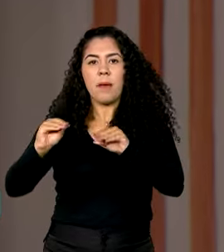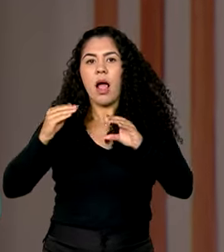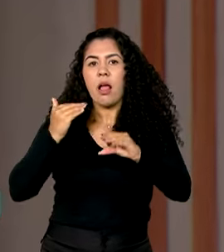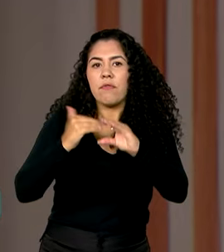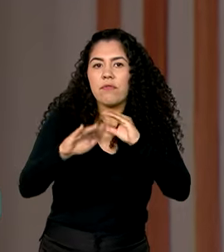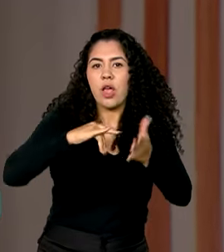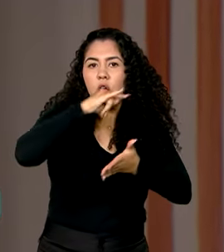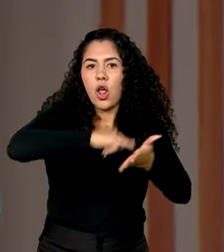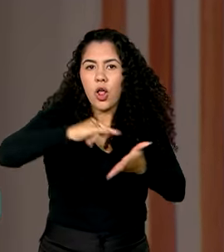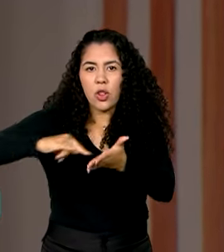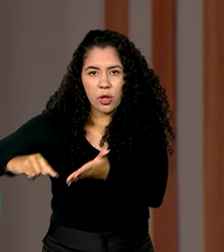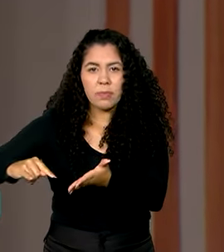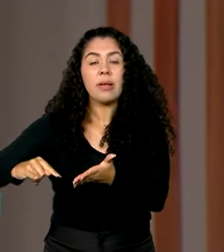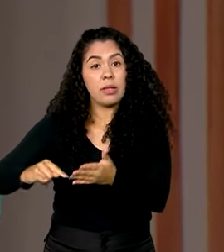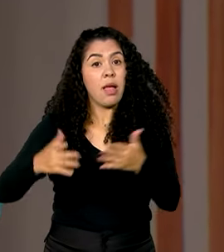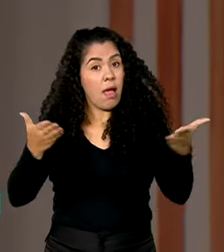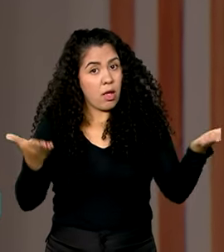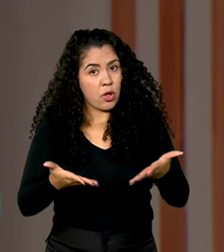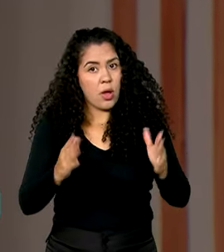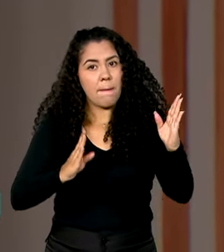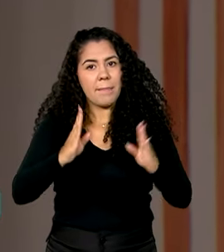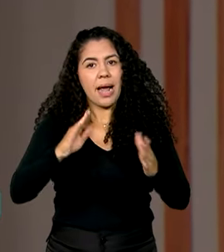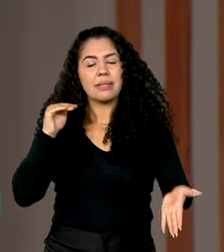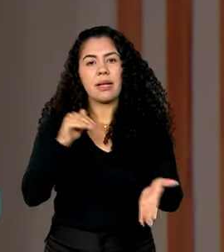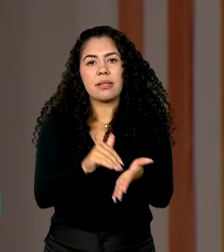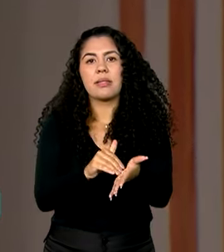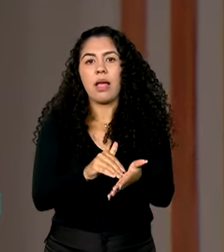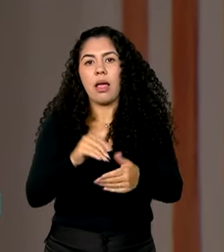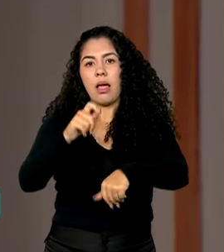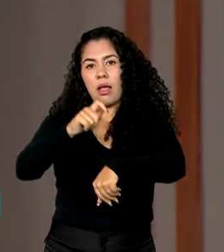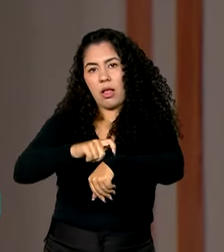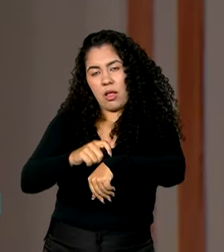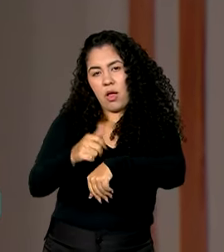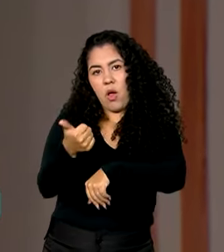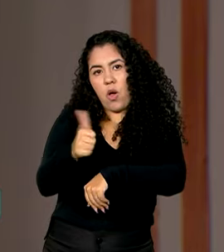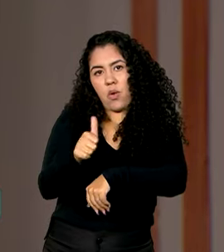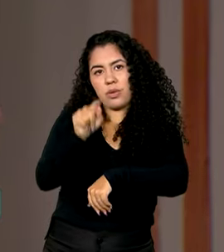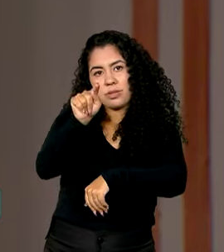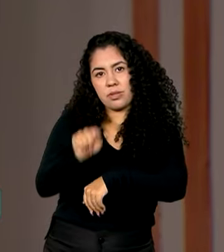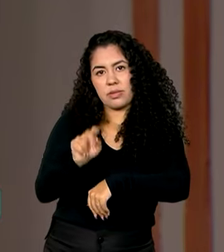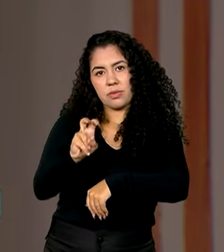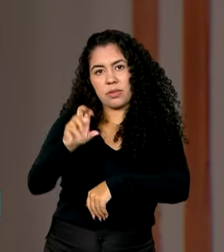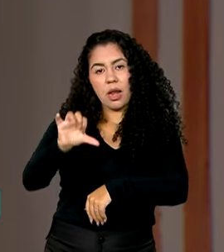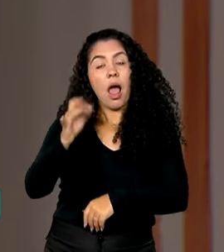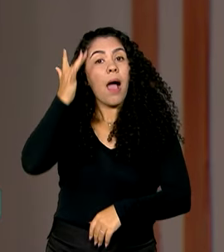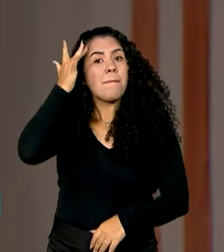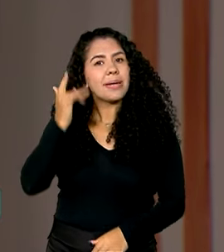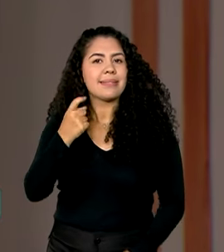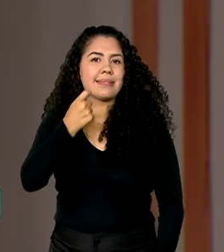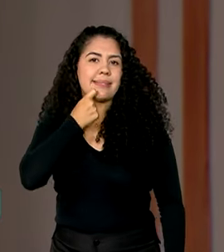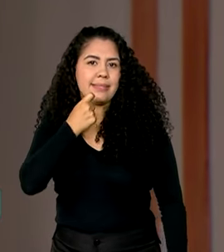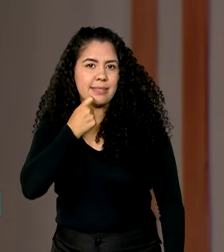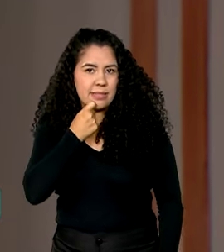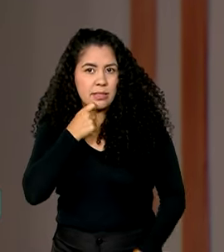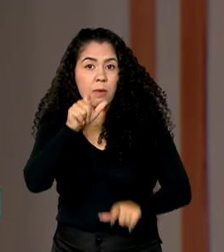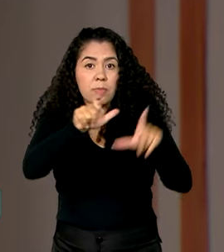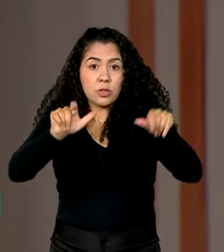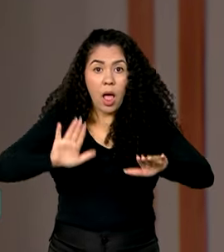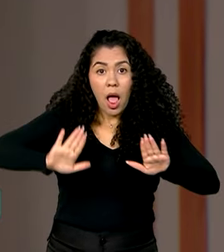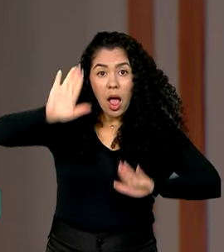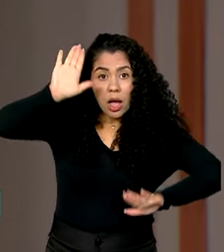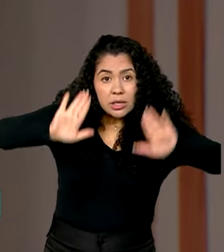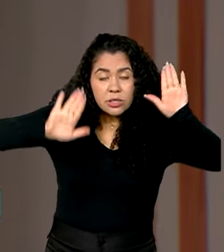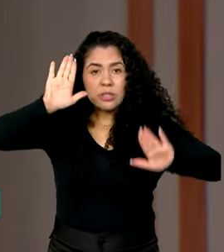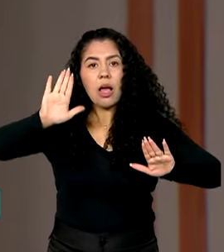prova de títulos. Agora o prazo vai até às 23 horas e 59 minutos de amanhã, sexta-feira. Os candidatos aos